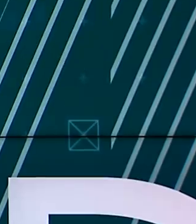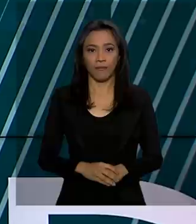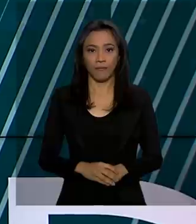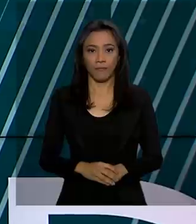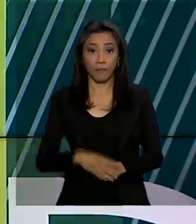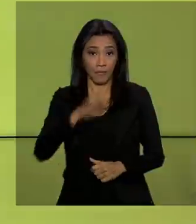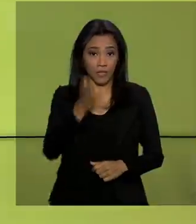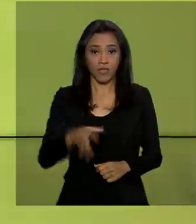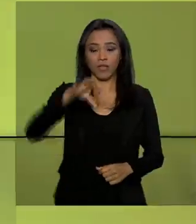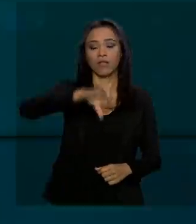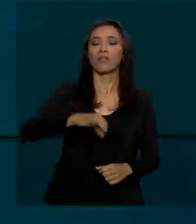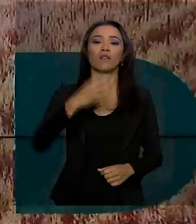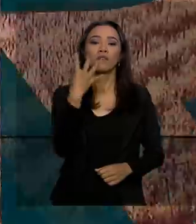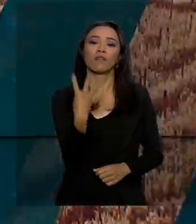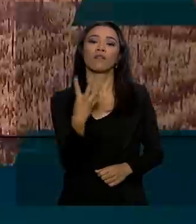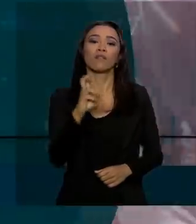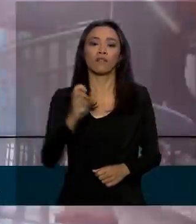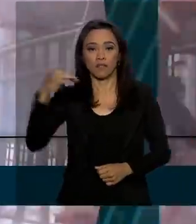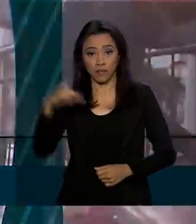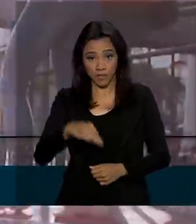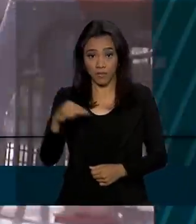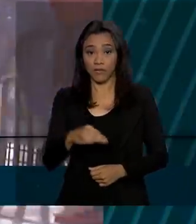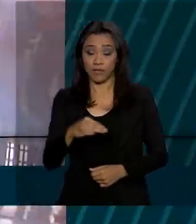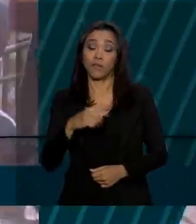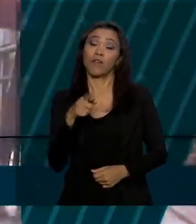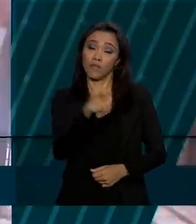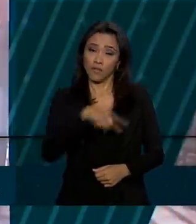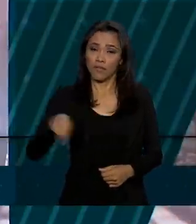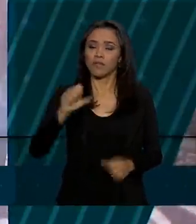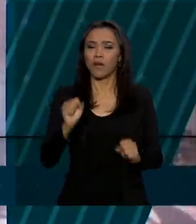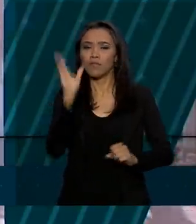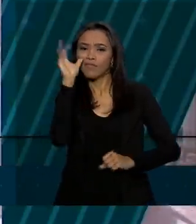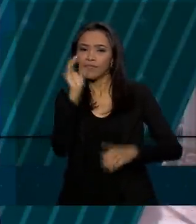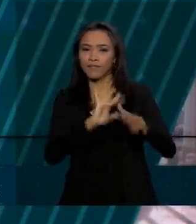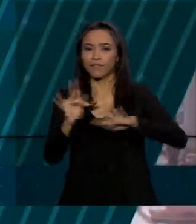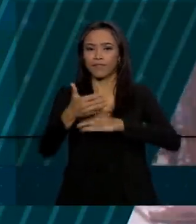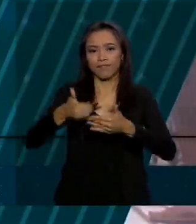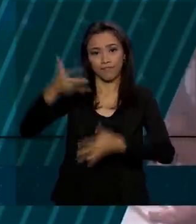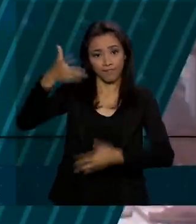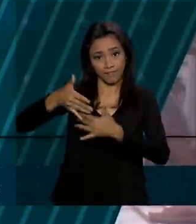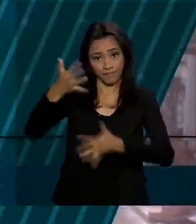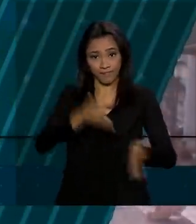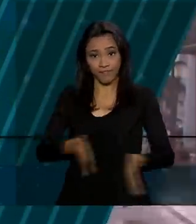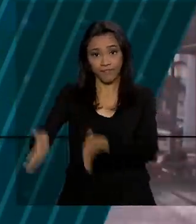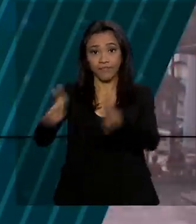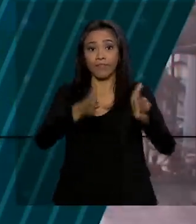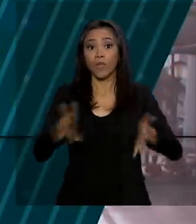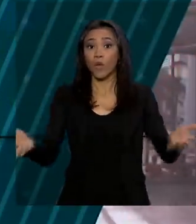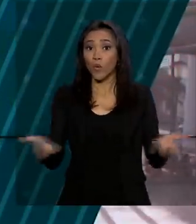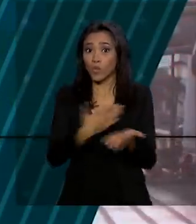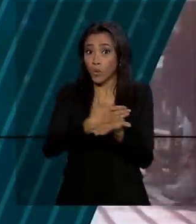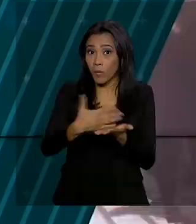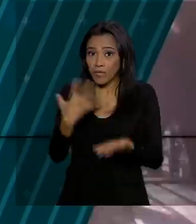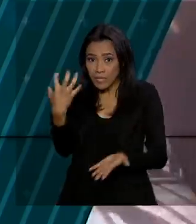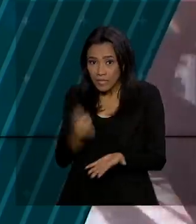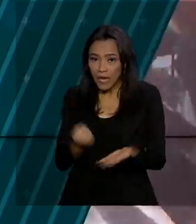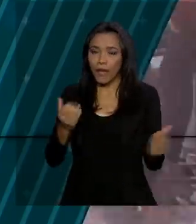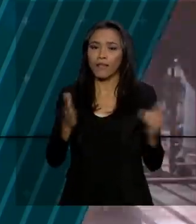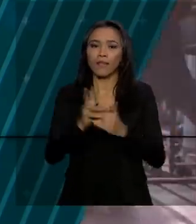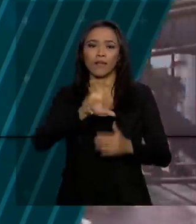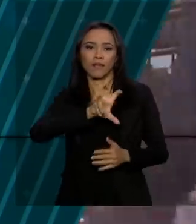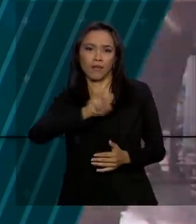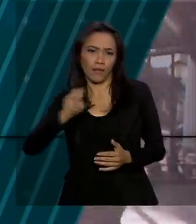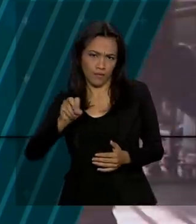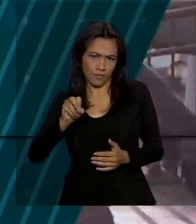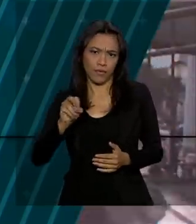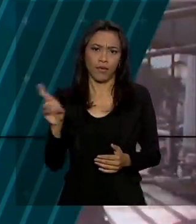São 9 horas e 45 minutos, estamos ao vivo também pelas redes sociais. Começa hoje o saque de até 500 reais